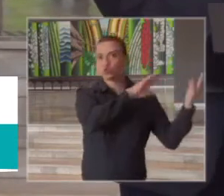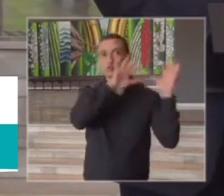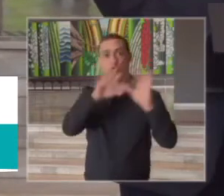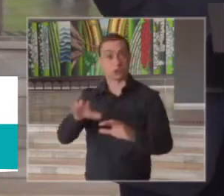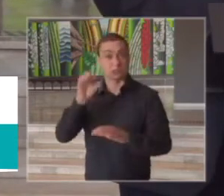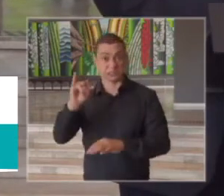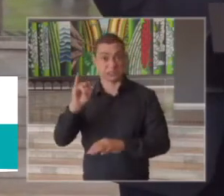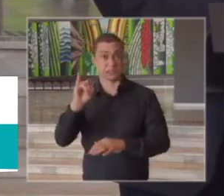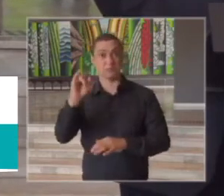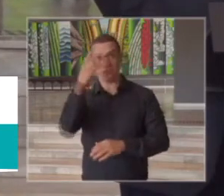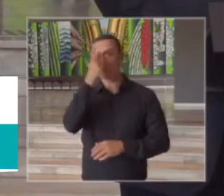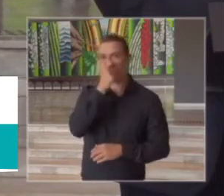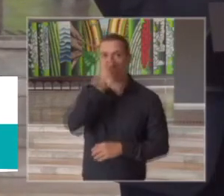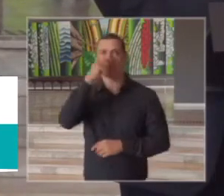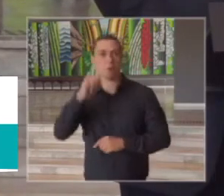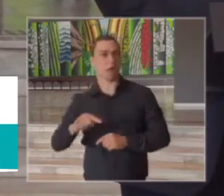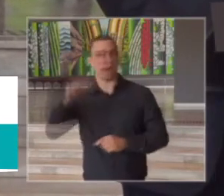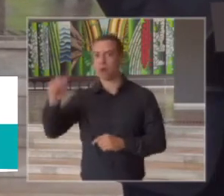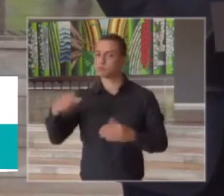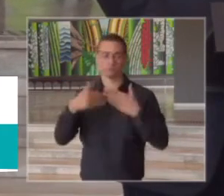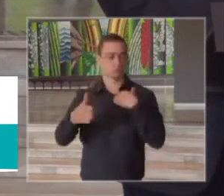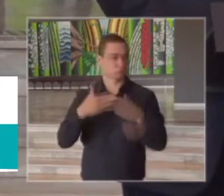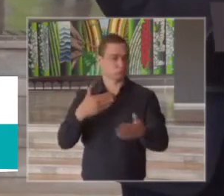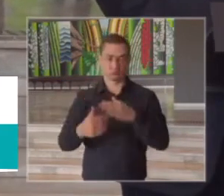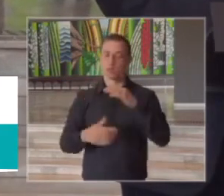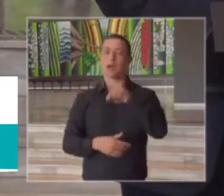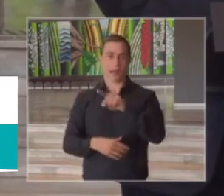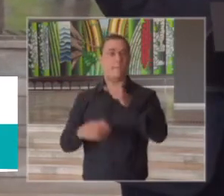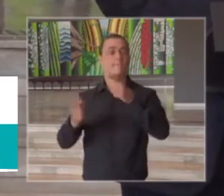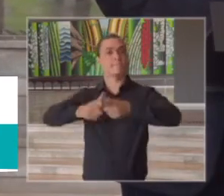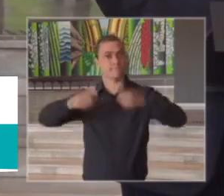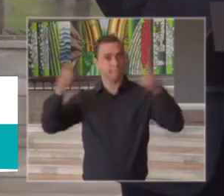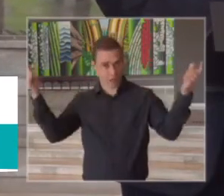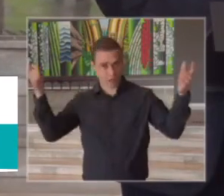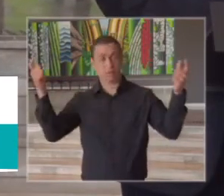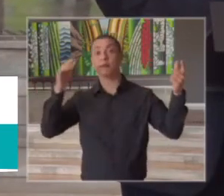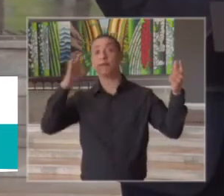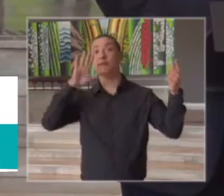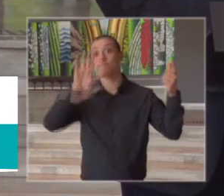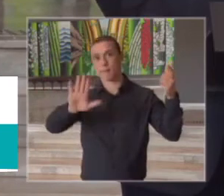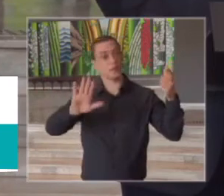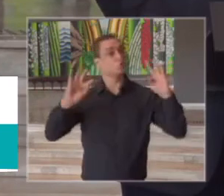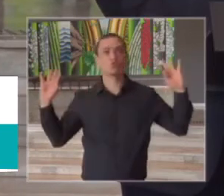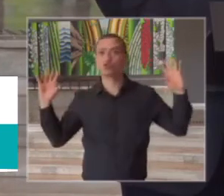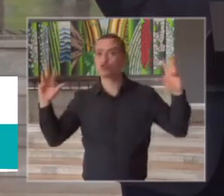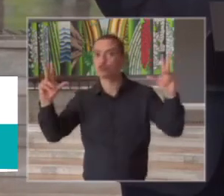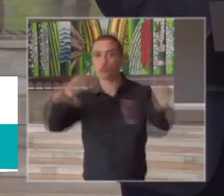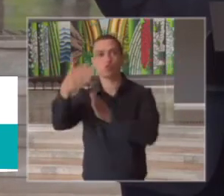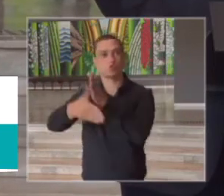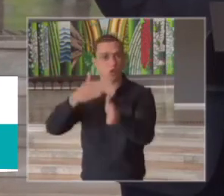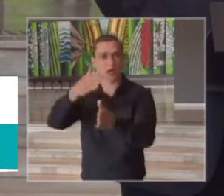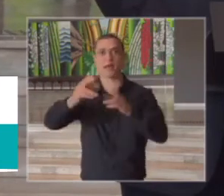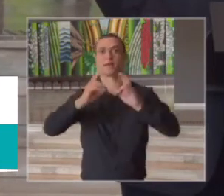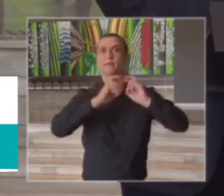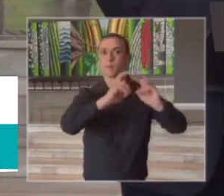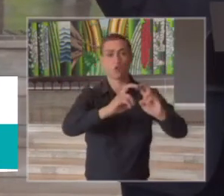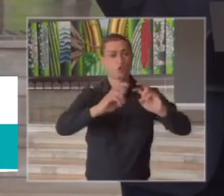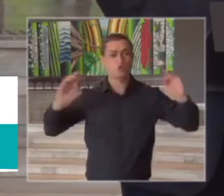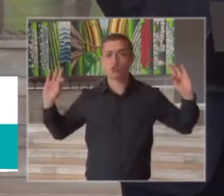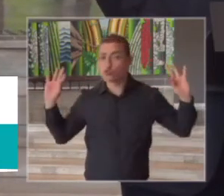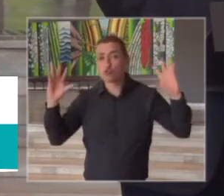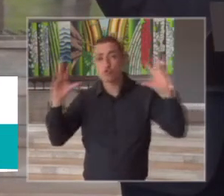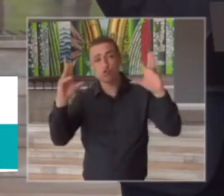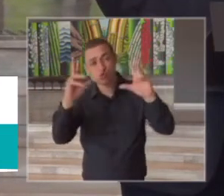variação maior ou menor no caso é maior mas toda a estrutura metropolitana está